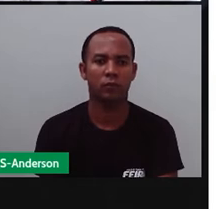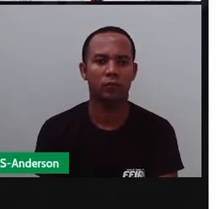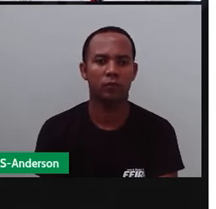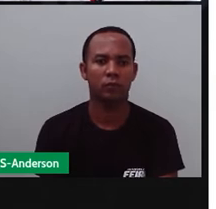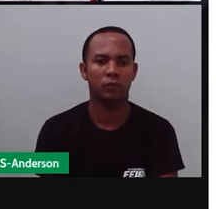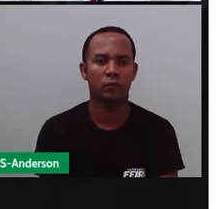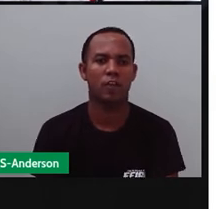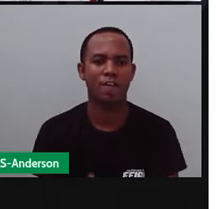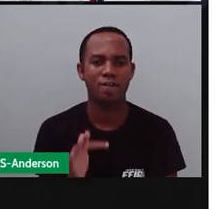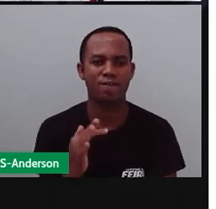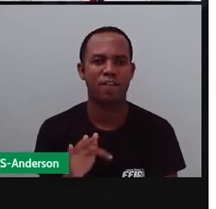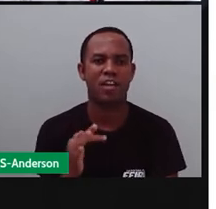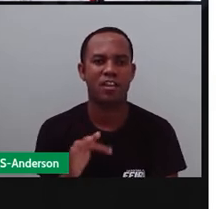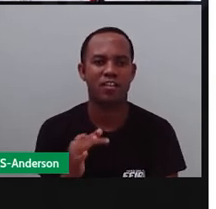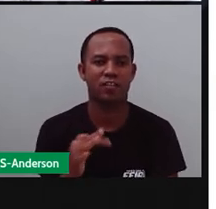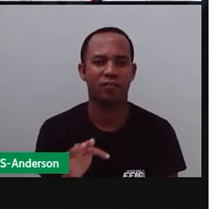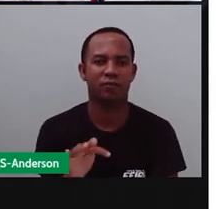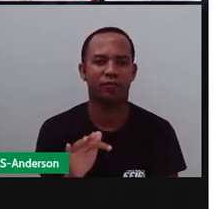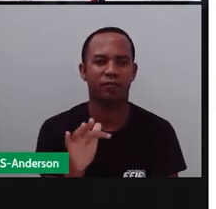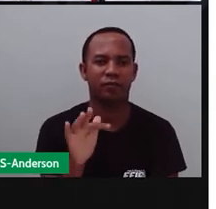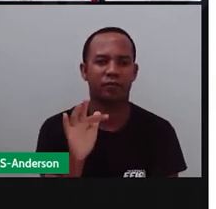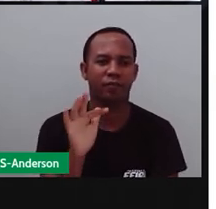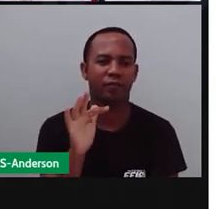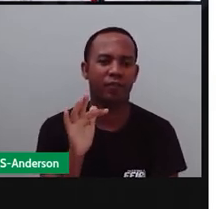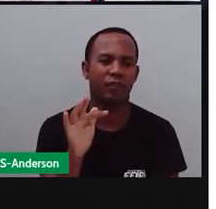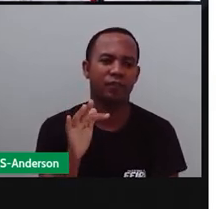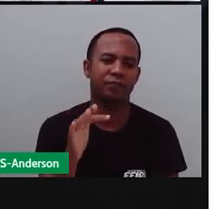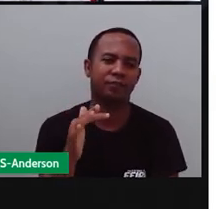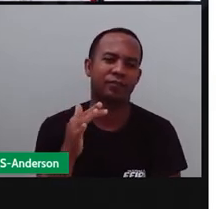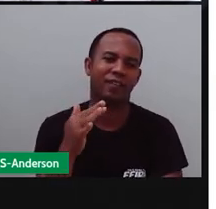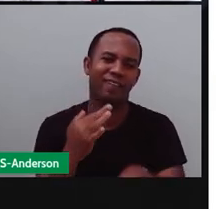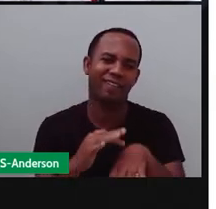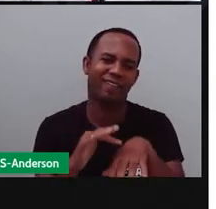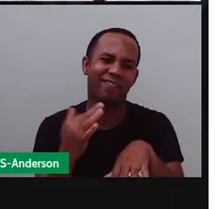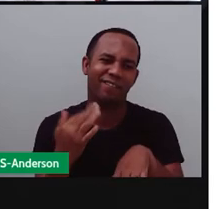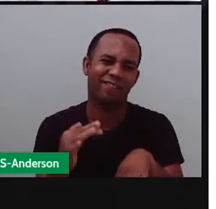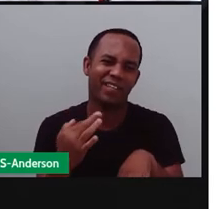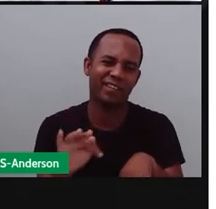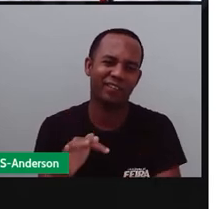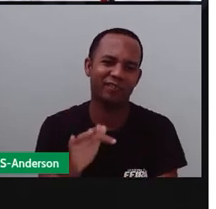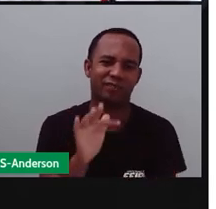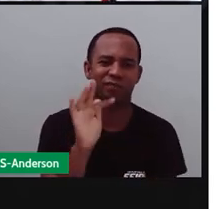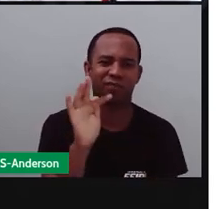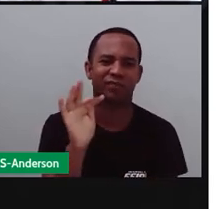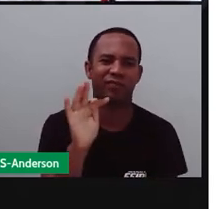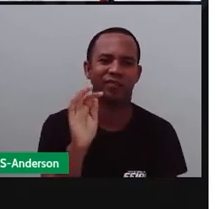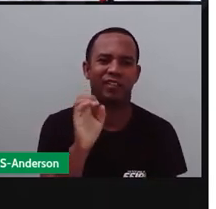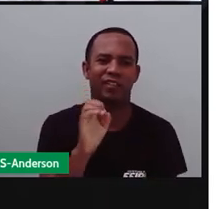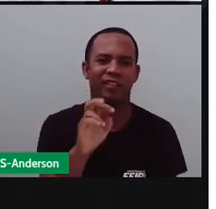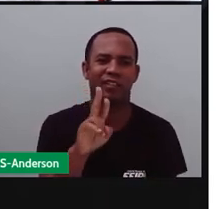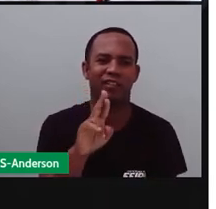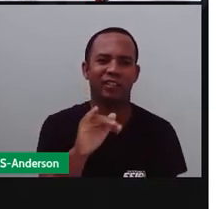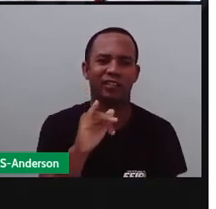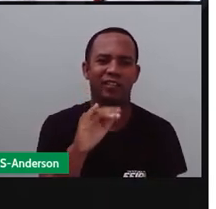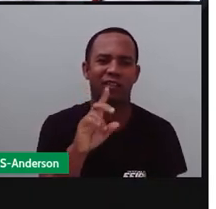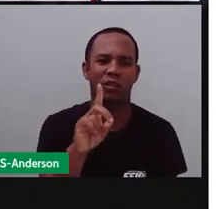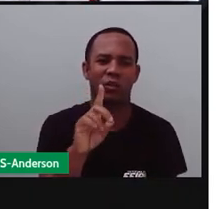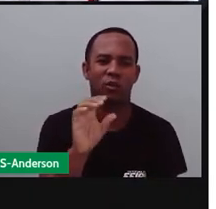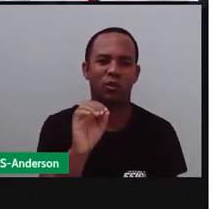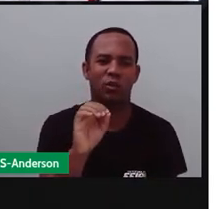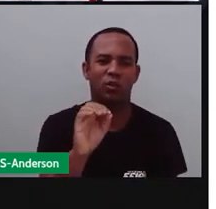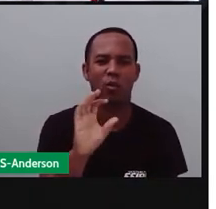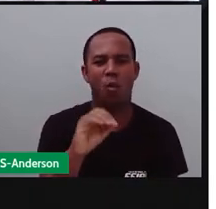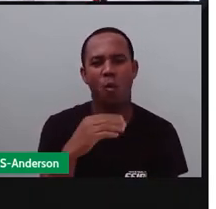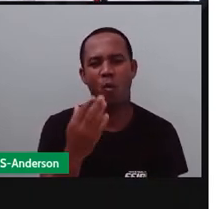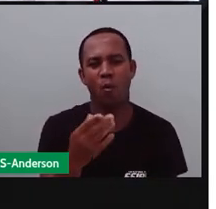Ferido. Eu escrevo com O ou escrevo com U. É ferido